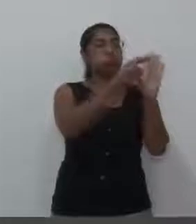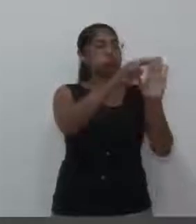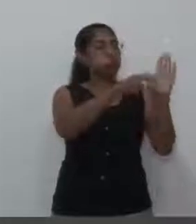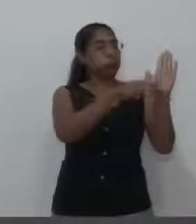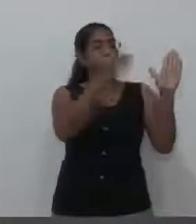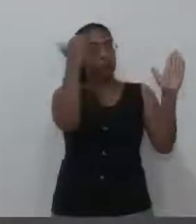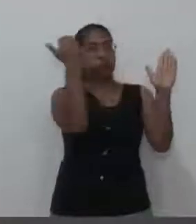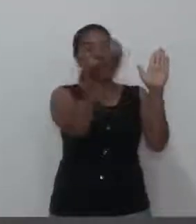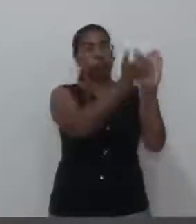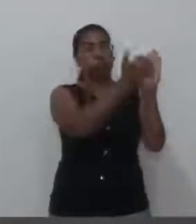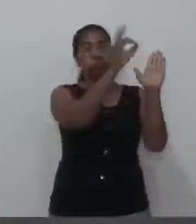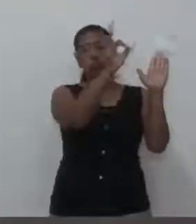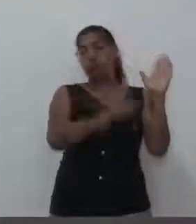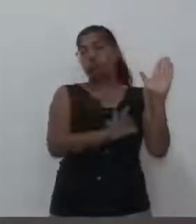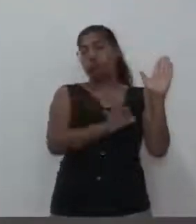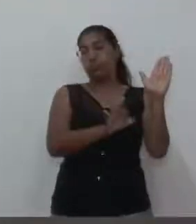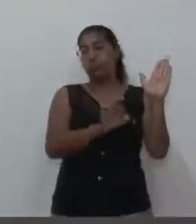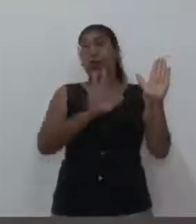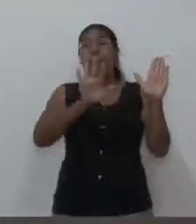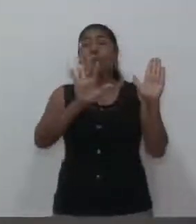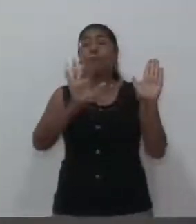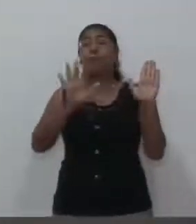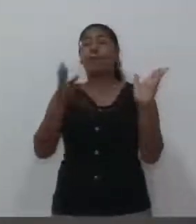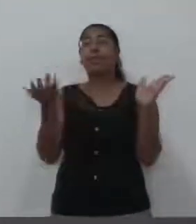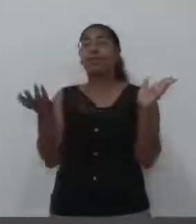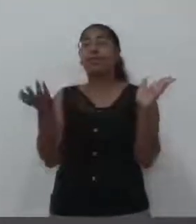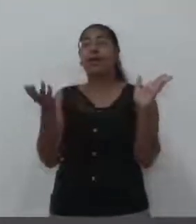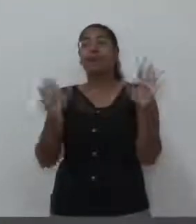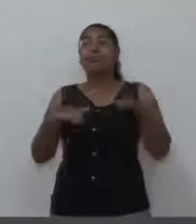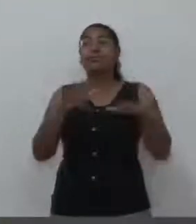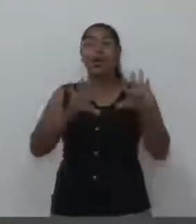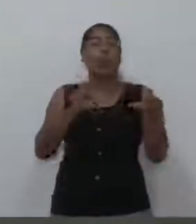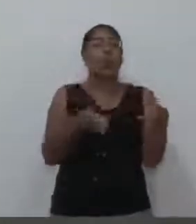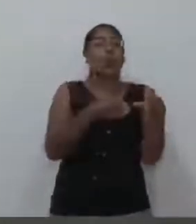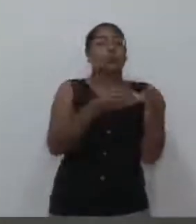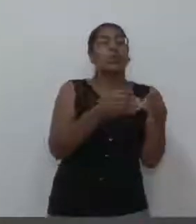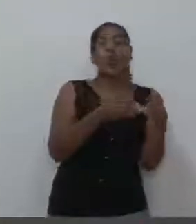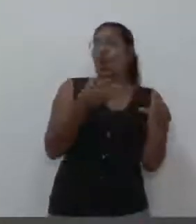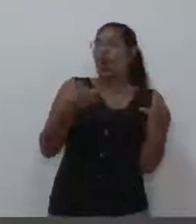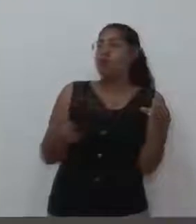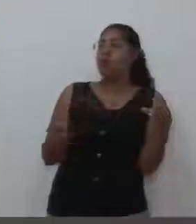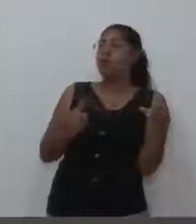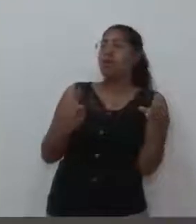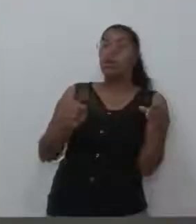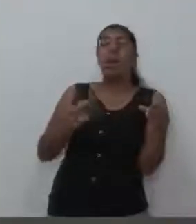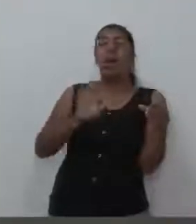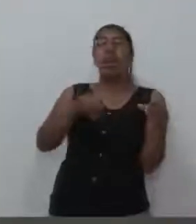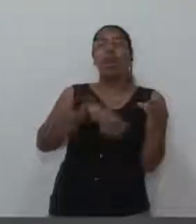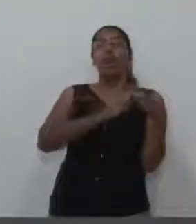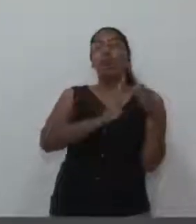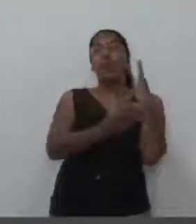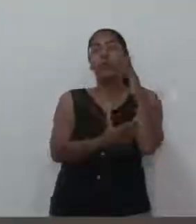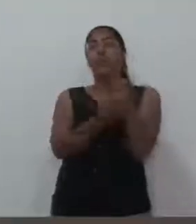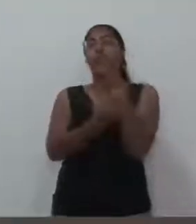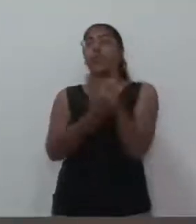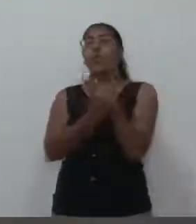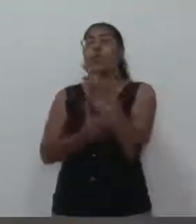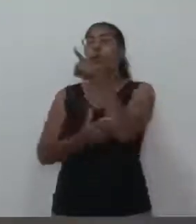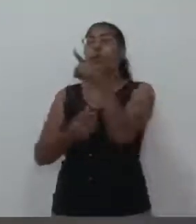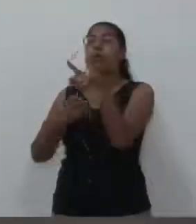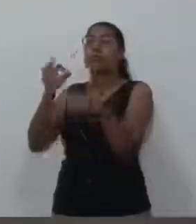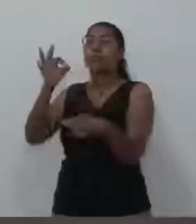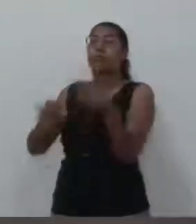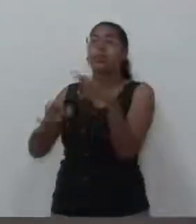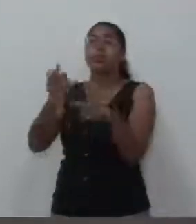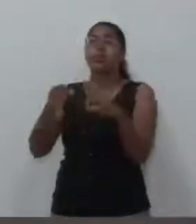imagina se todo projeto que tiver parecer contrário de alguma comissão dessa casa for agora, tiver uma ação e for